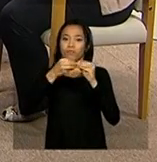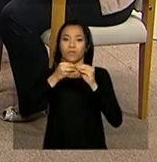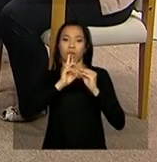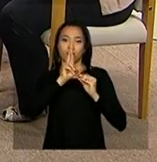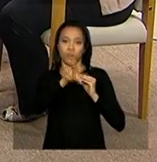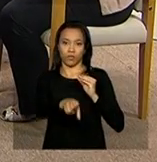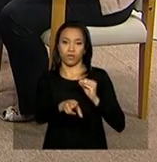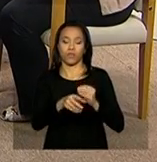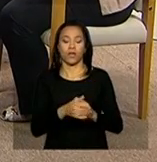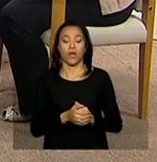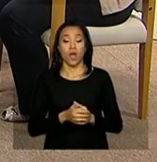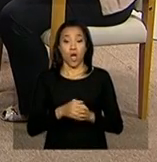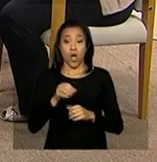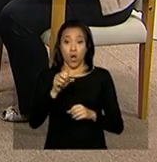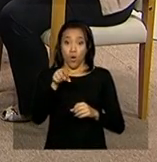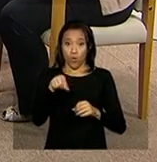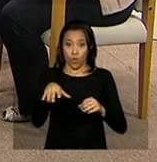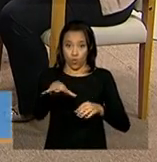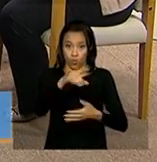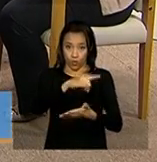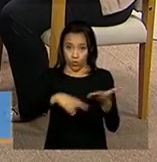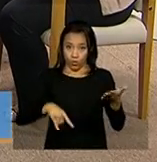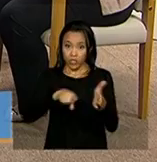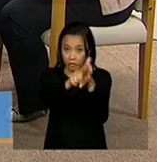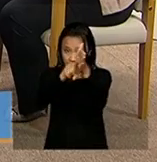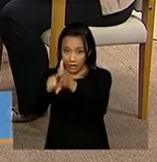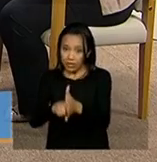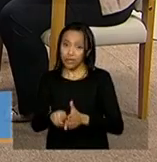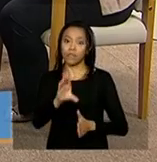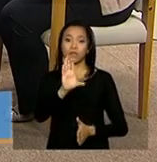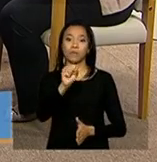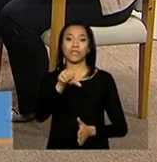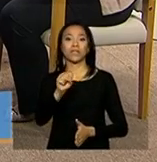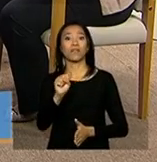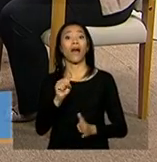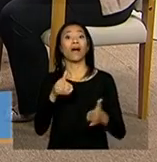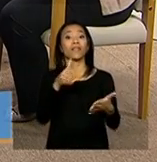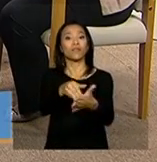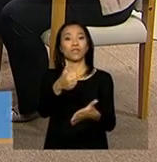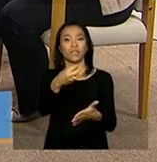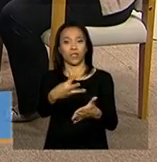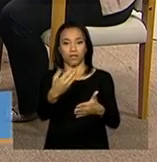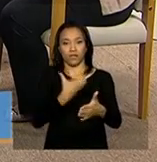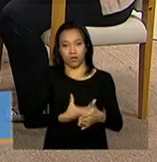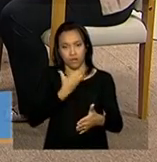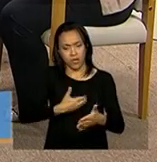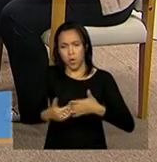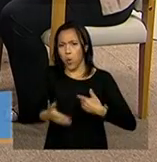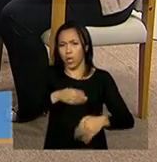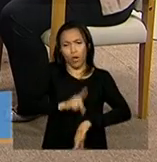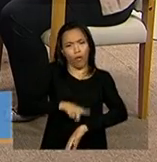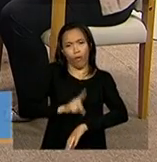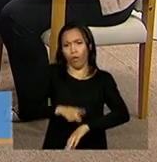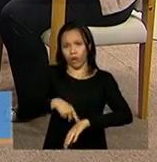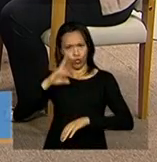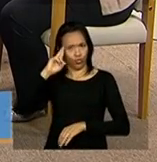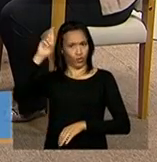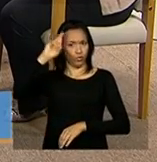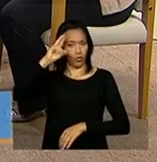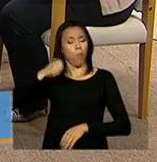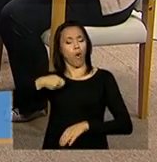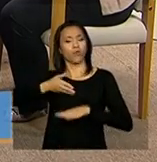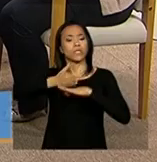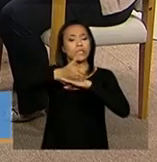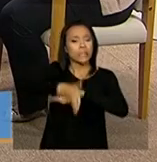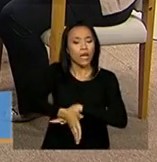censo fica aberto, como a gente falou, até dia 13 de dezembro. Então, a qualquer momento, o gestor pode entrar no sistema e pode